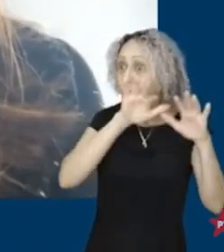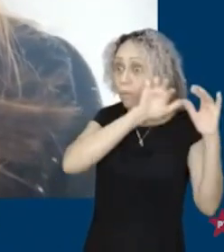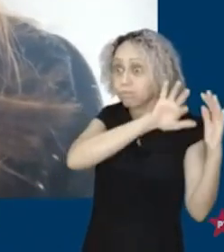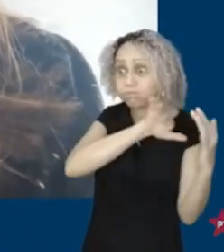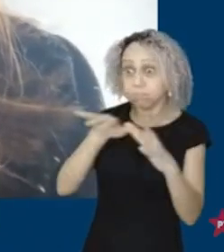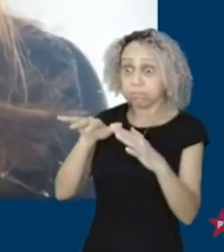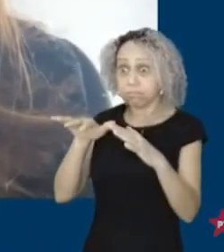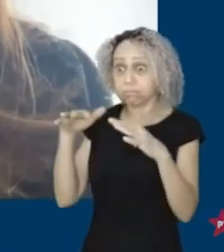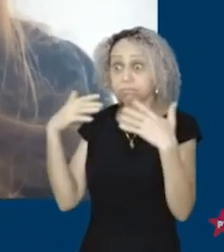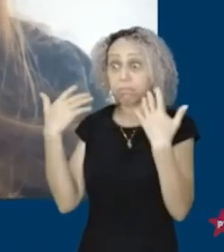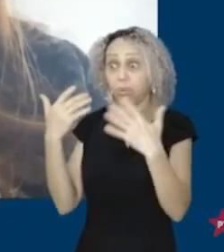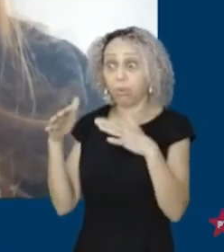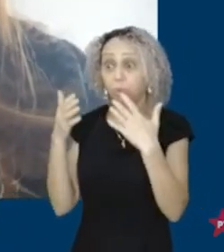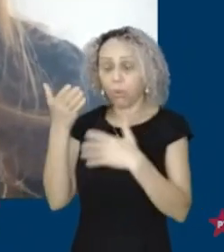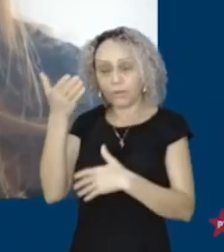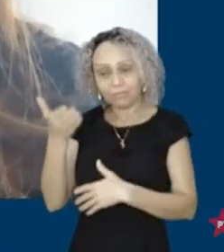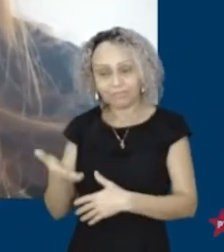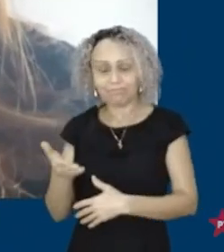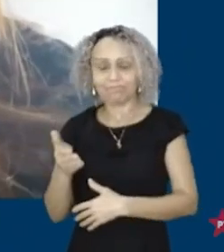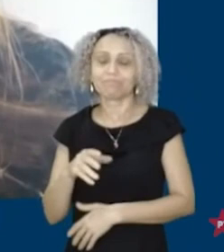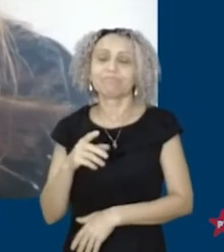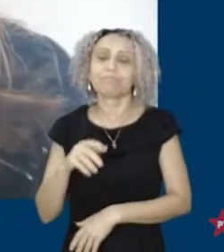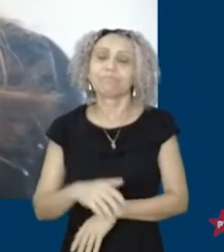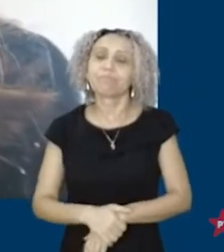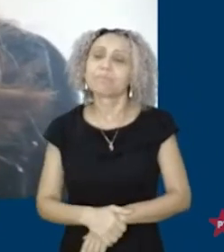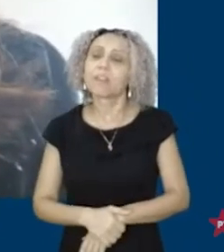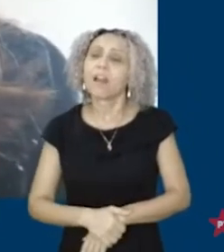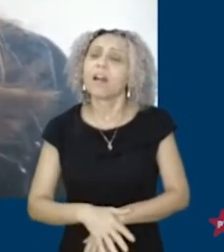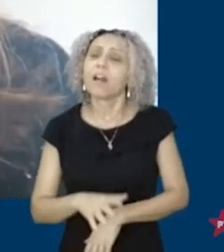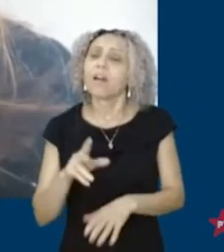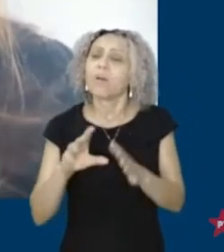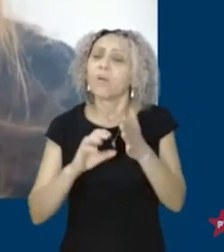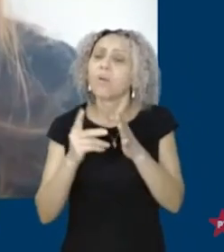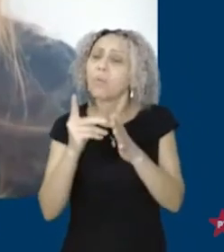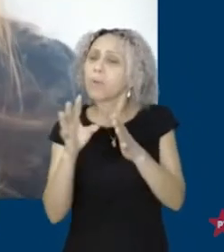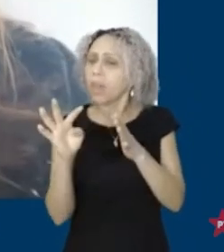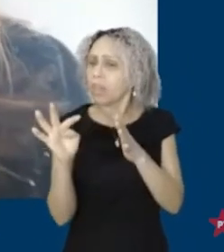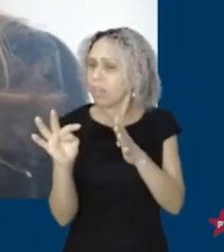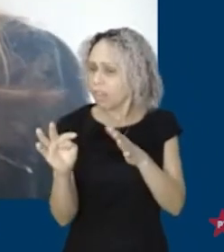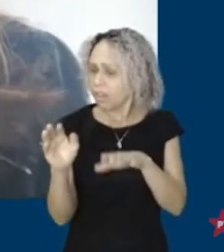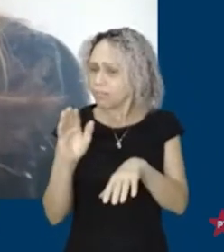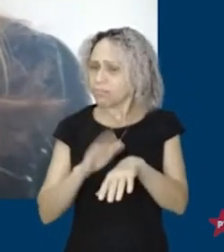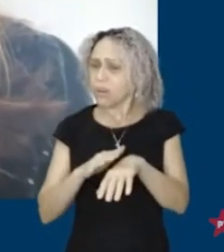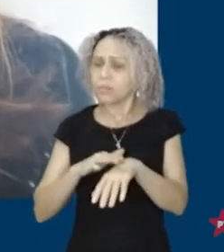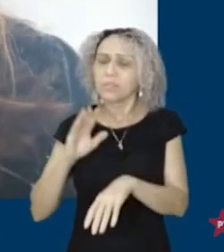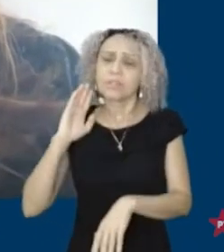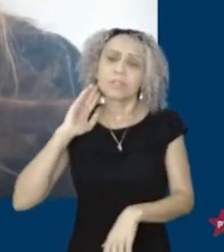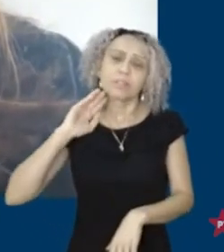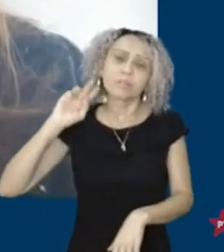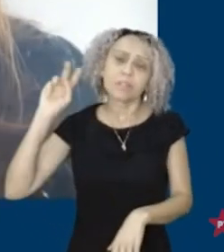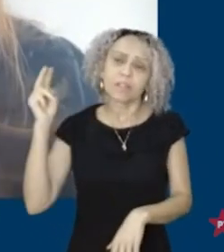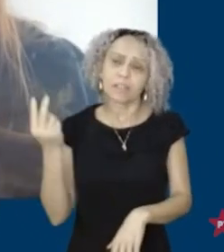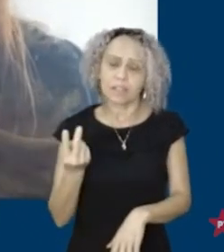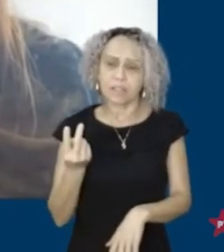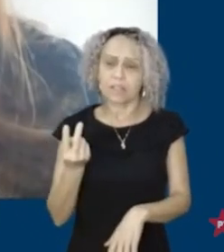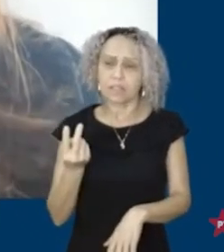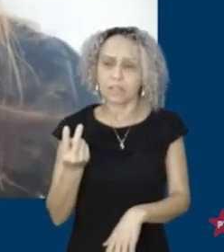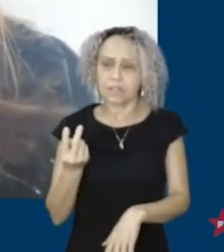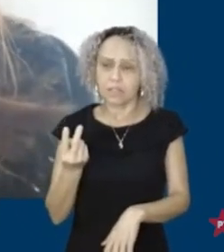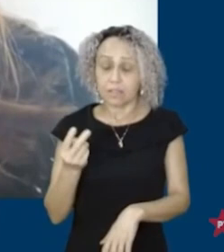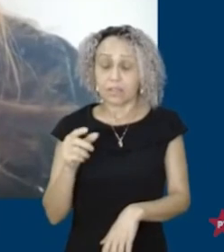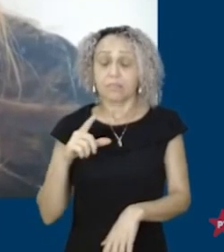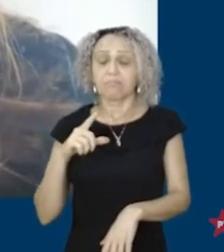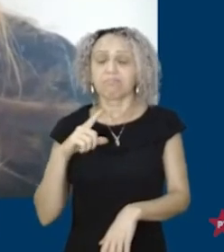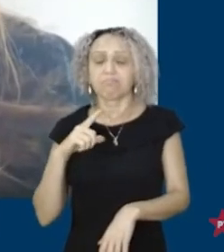Horizonte tem pra apresentar pra cidade uma candidatura potente, uma candidatura